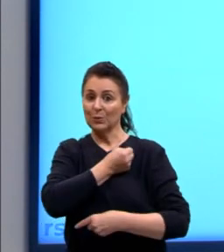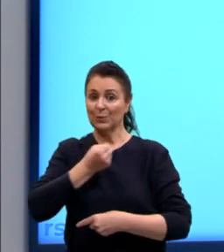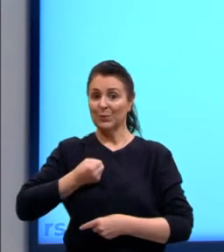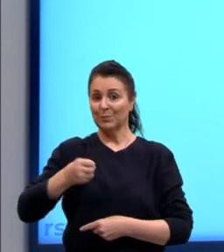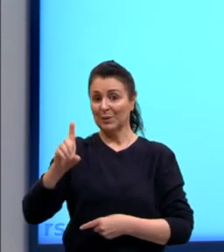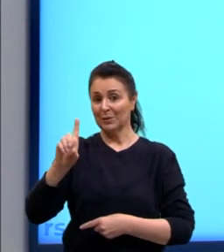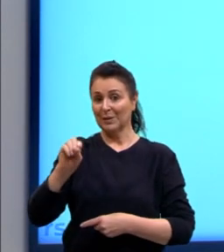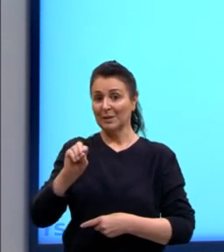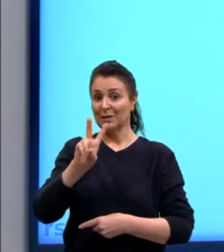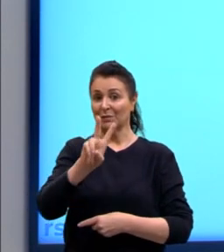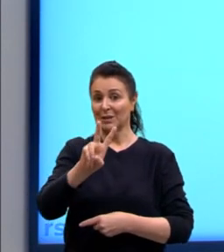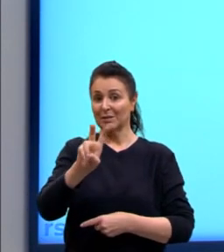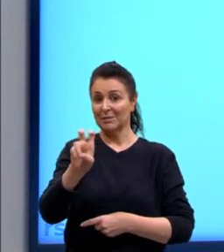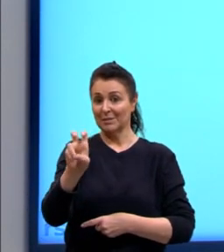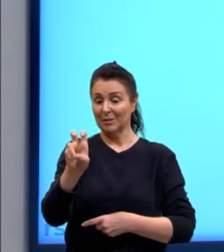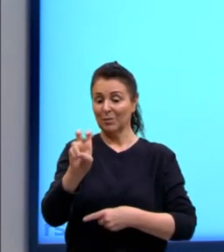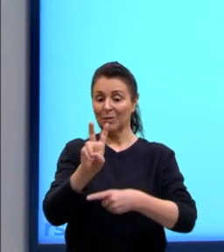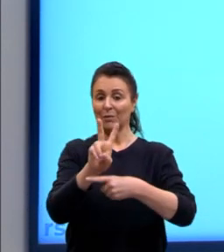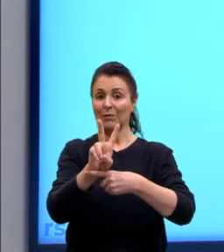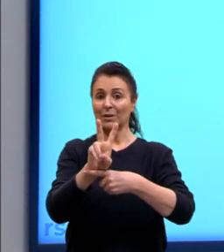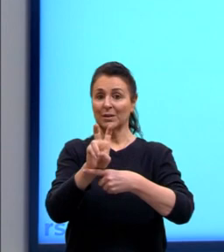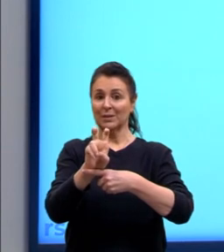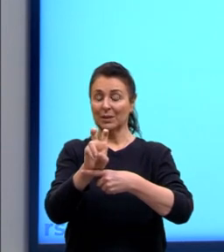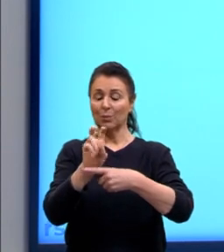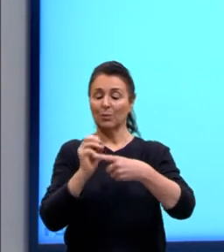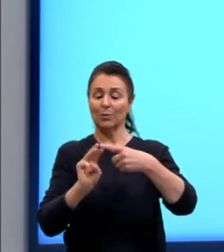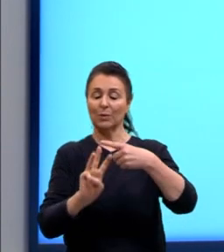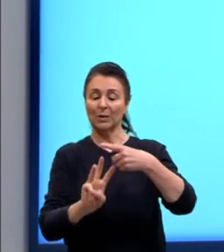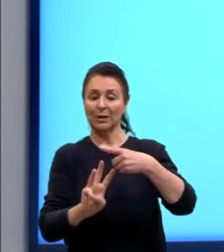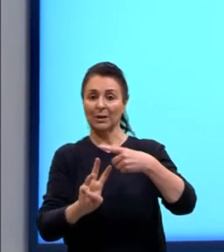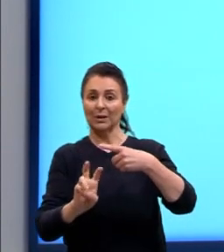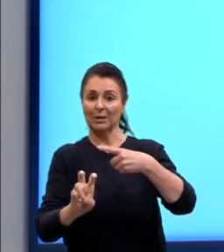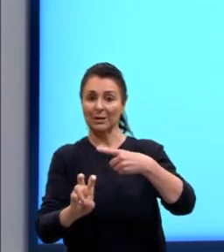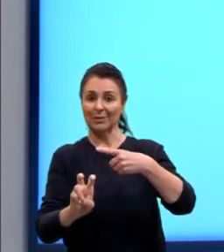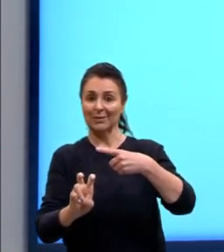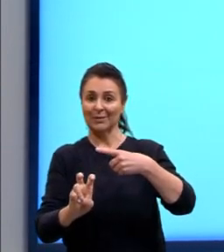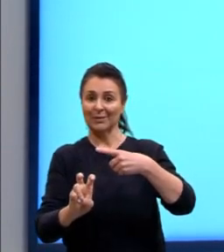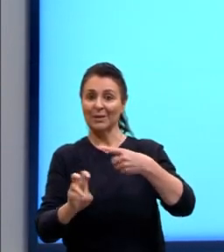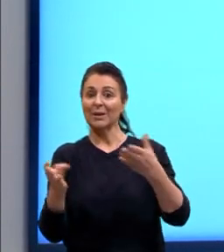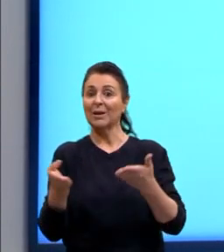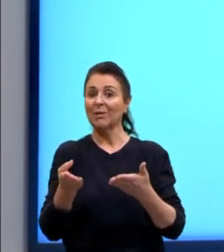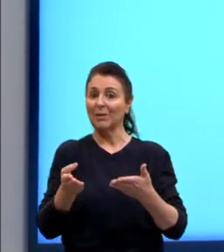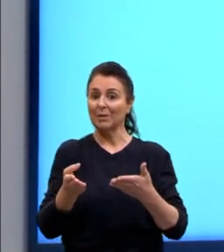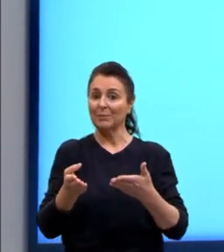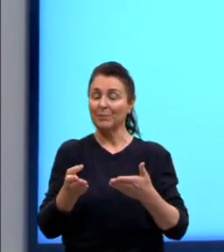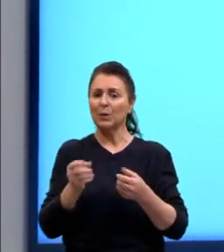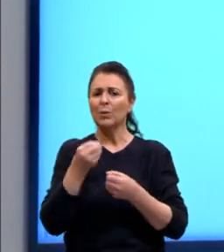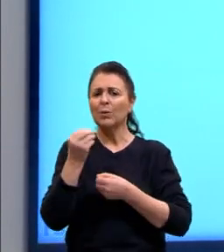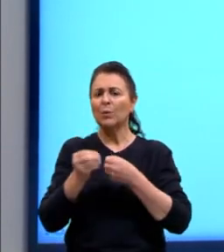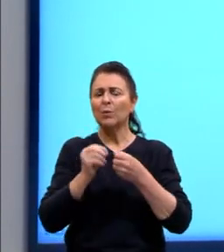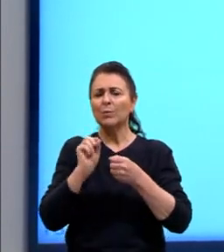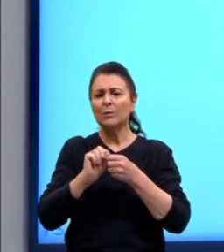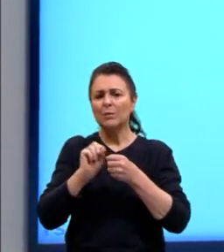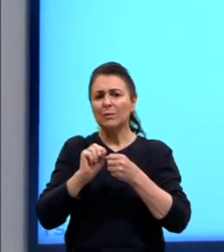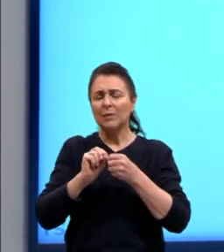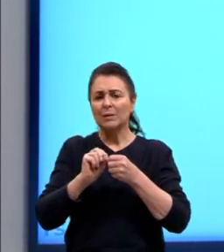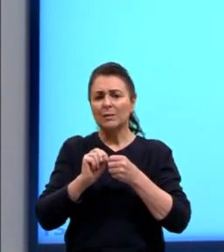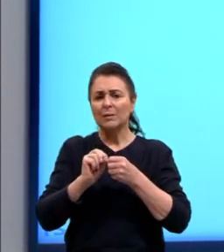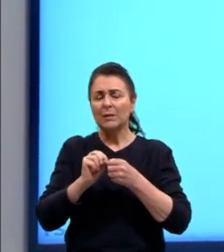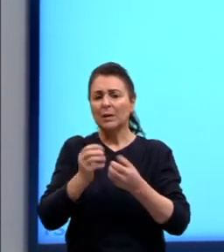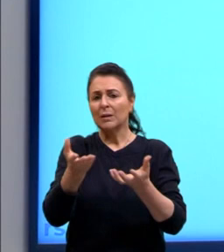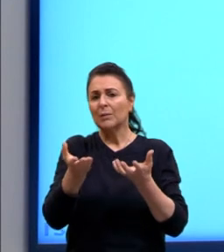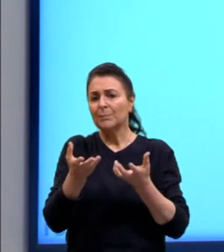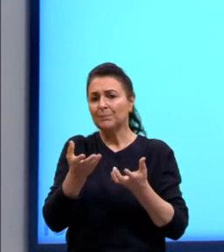temos 25 sobre 35. Beleza, na hora de fazer essa conta, como a gente quer o número